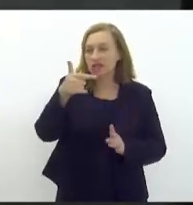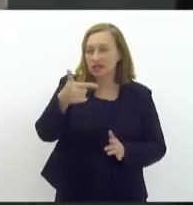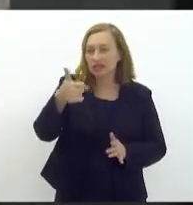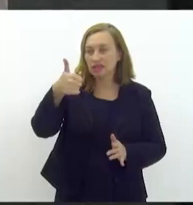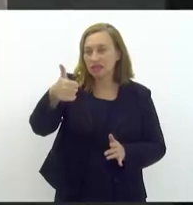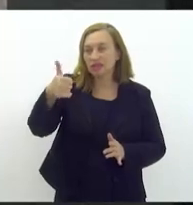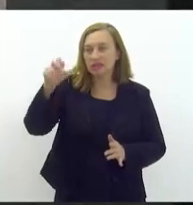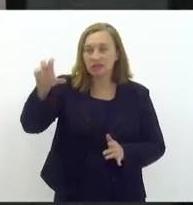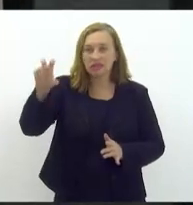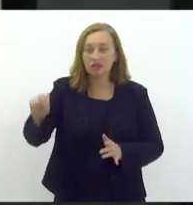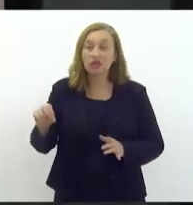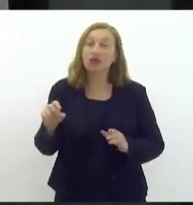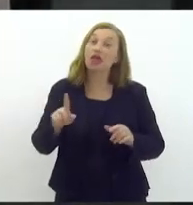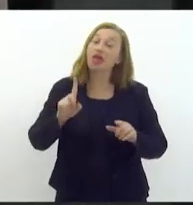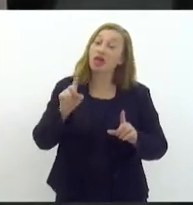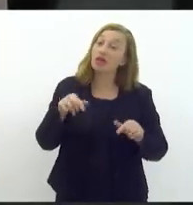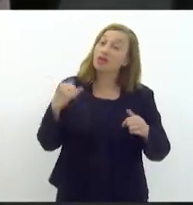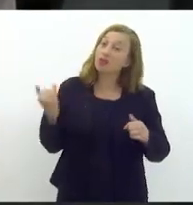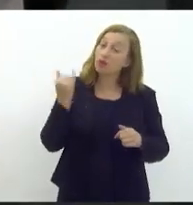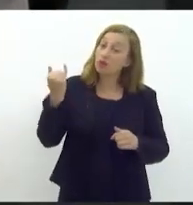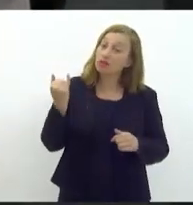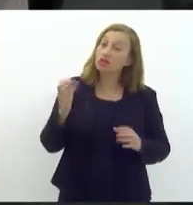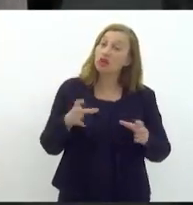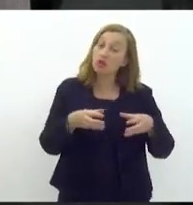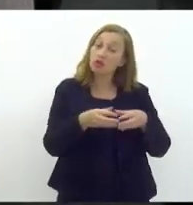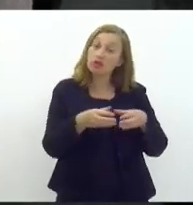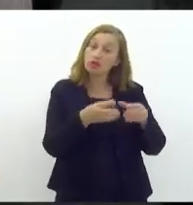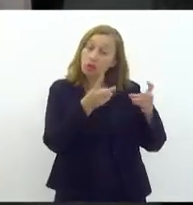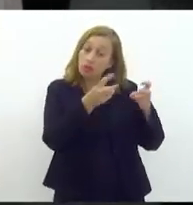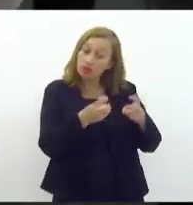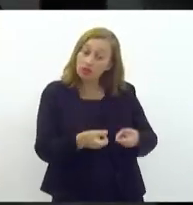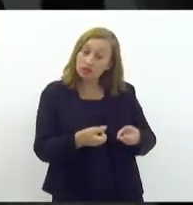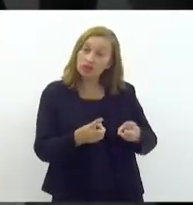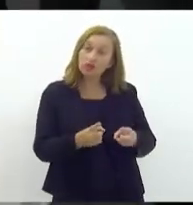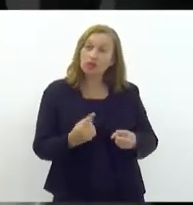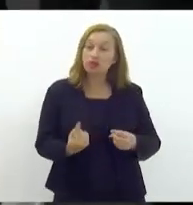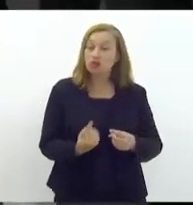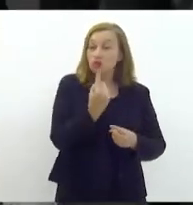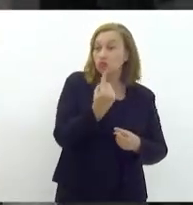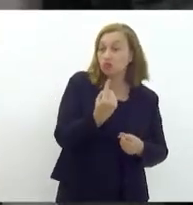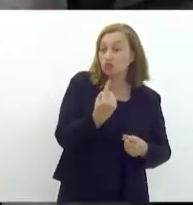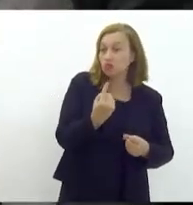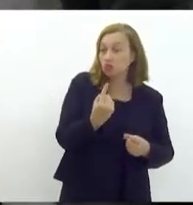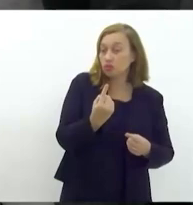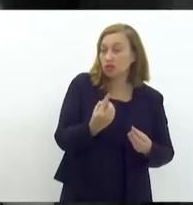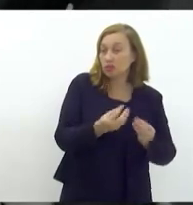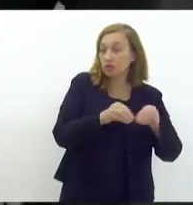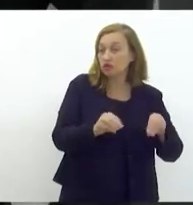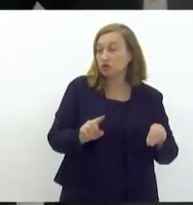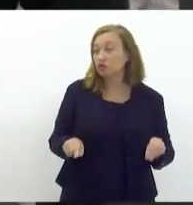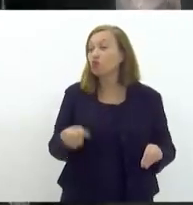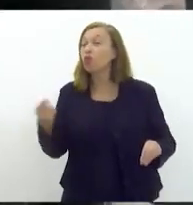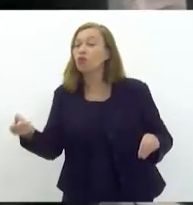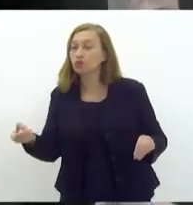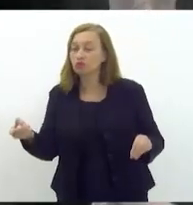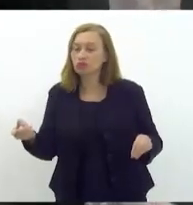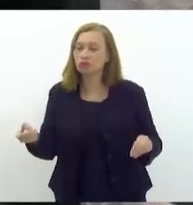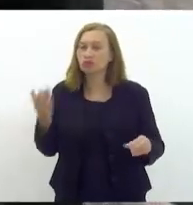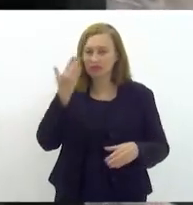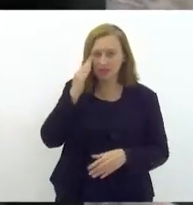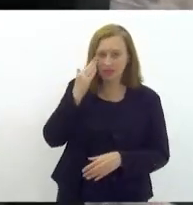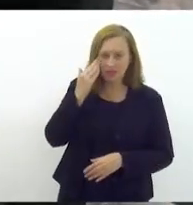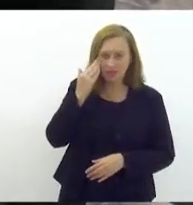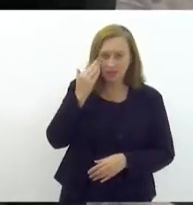Era necessário que a comissão verificasse se um está prejudicando o outro ou não, porque... Você está entendendo?